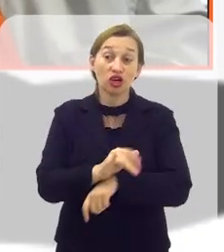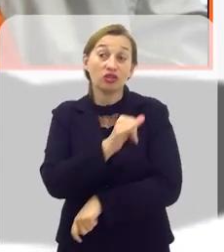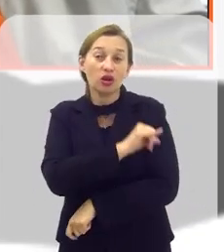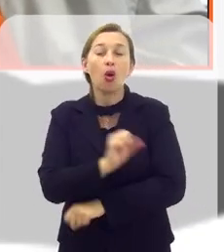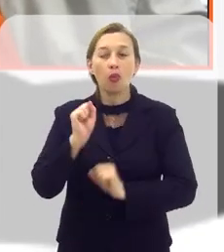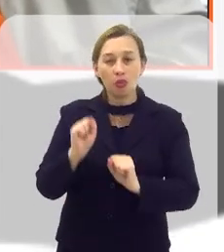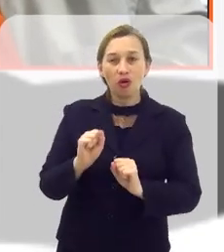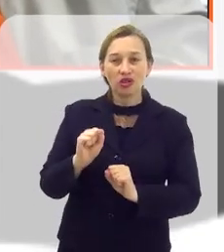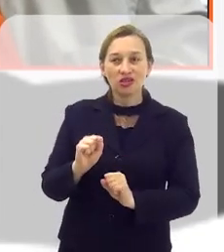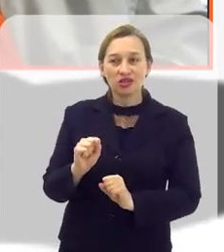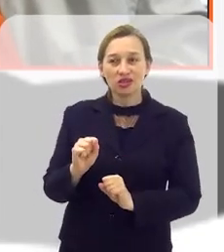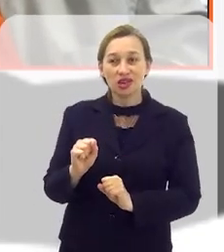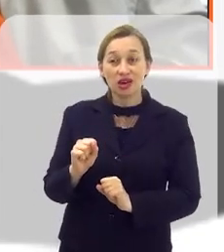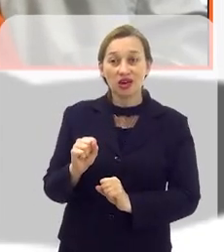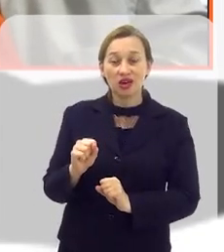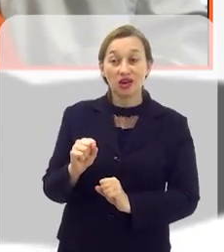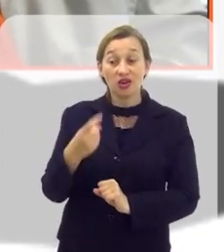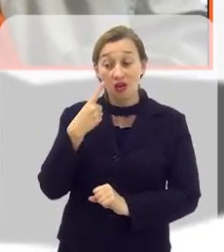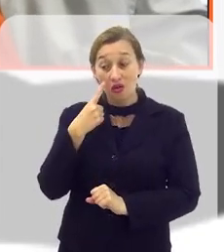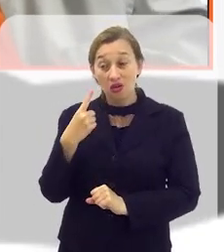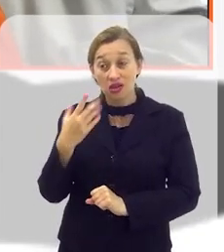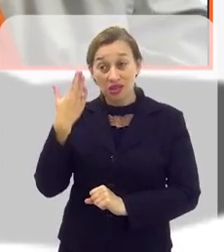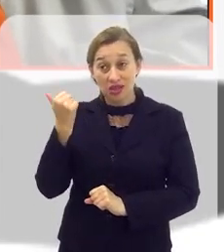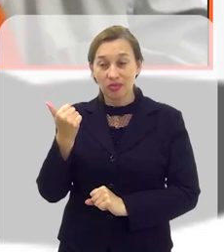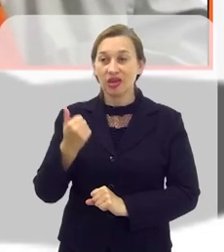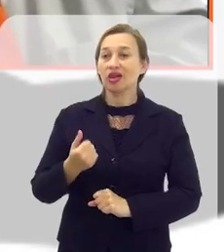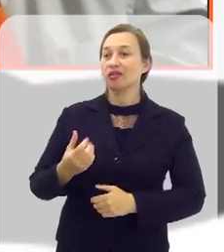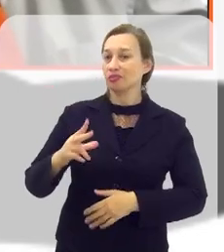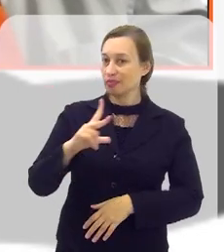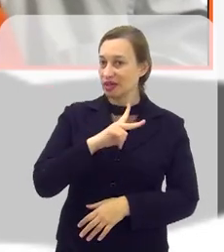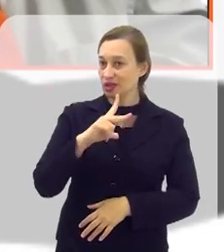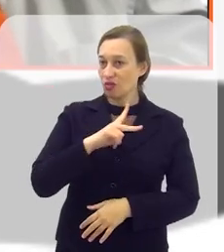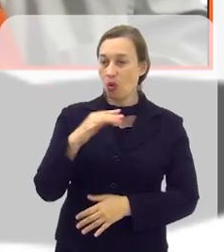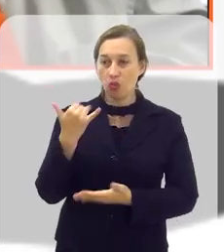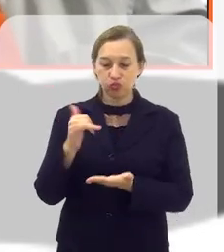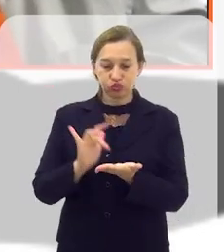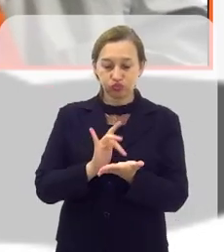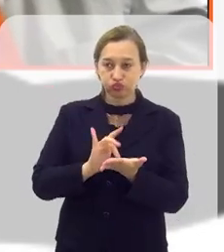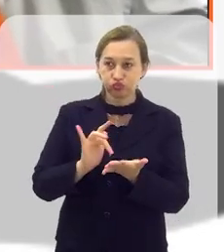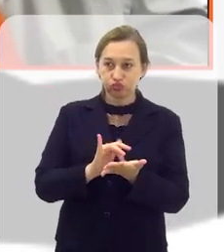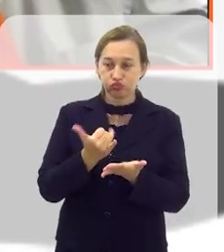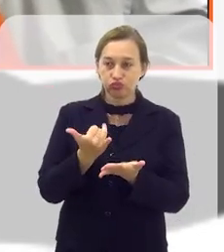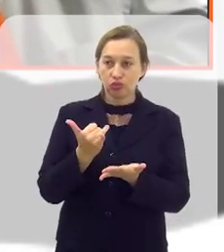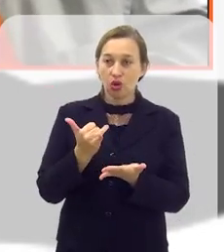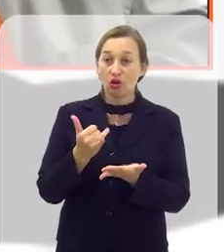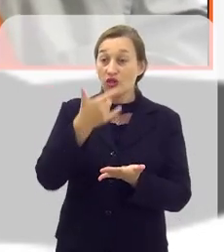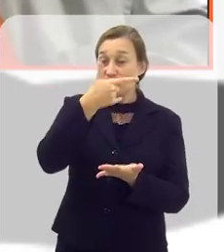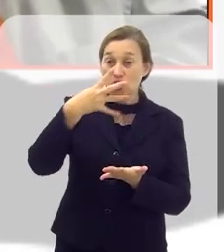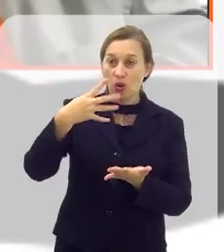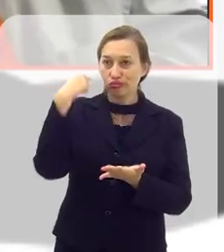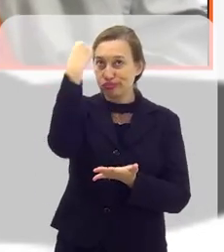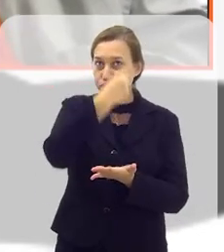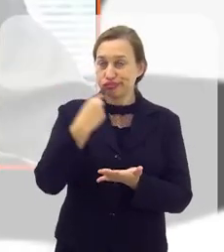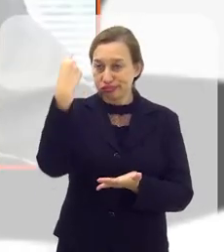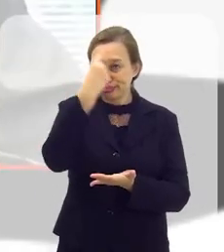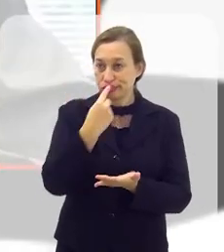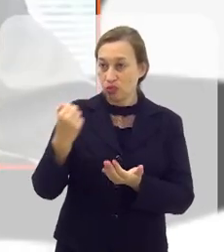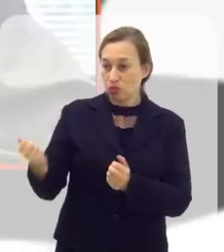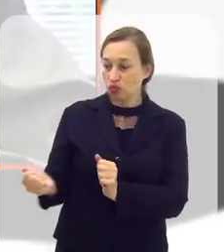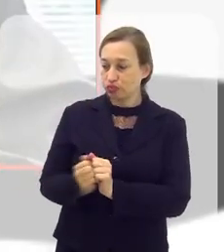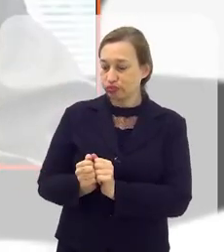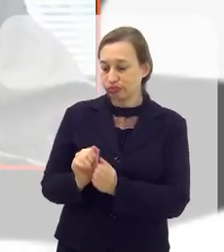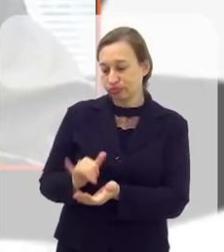do Rio possa se beneficiar, então, do seu mandato? Então, o meu telefone particular, eu fico com ele 24 horas por dia.